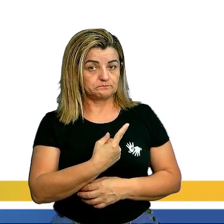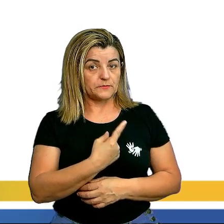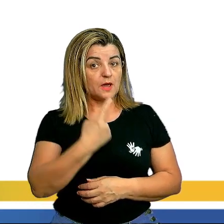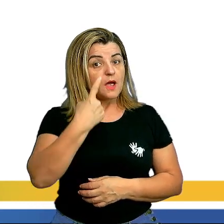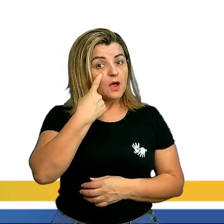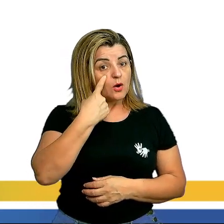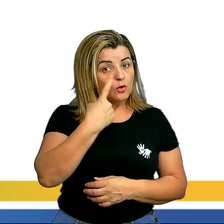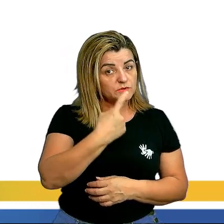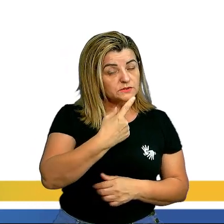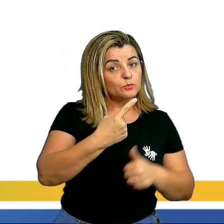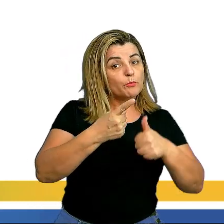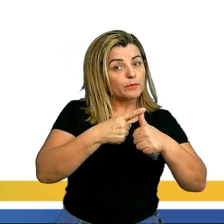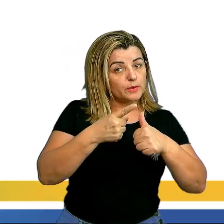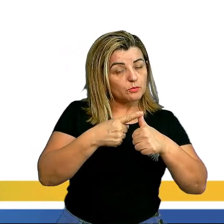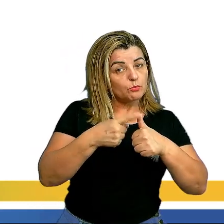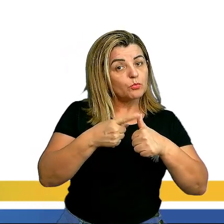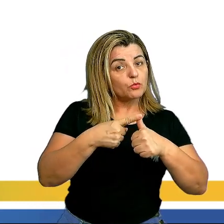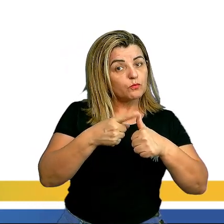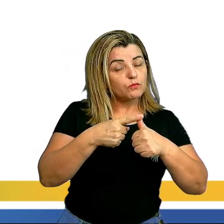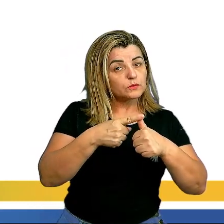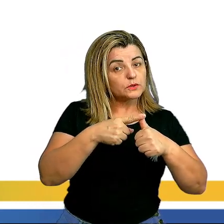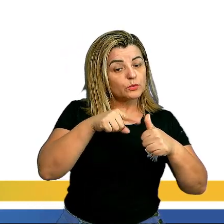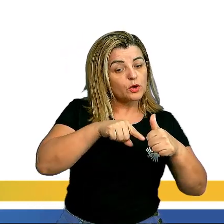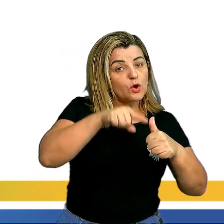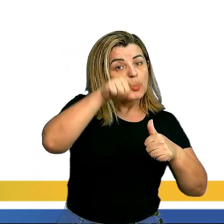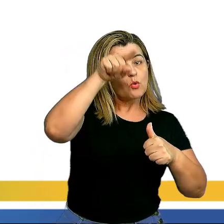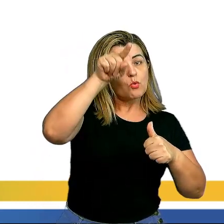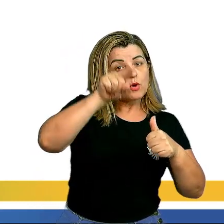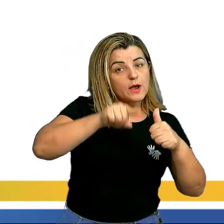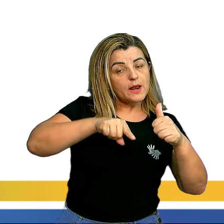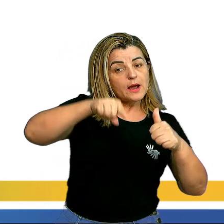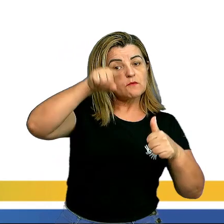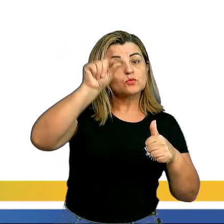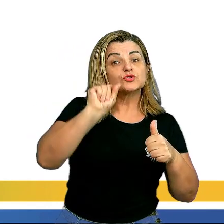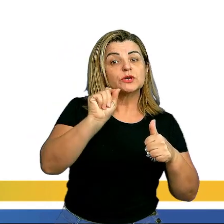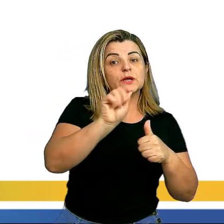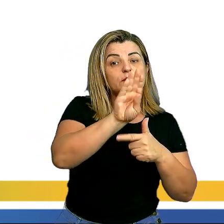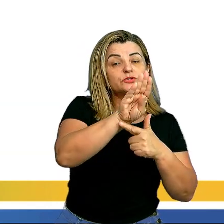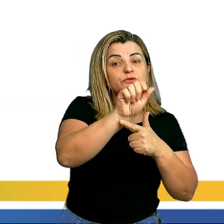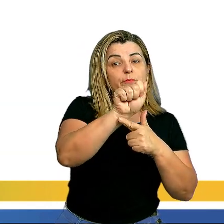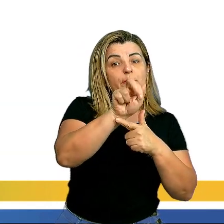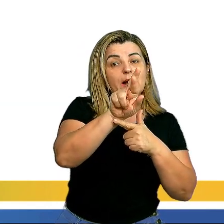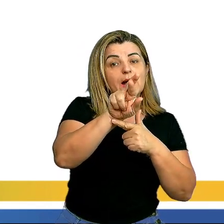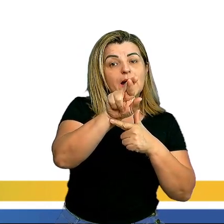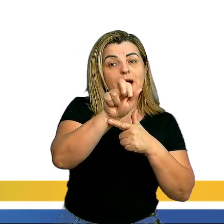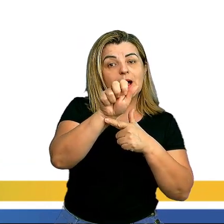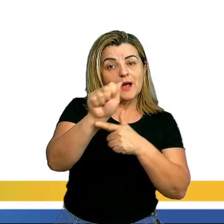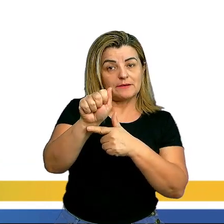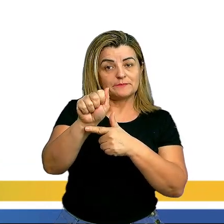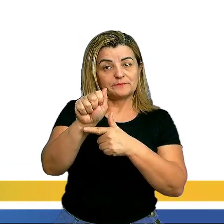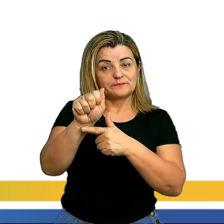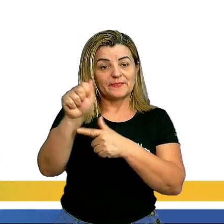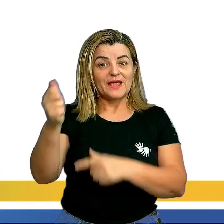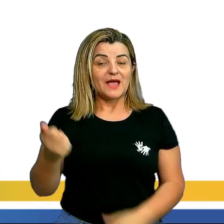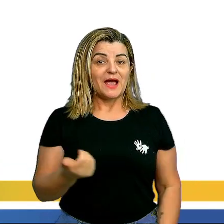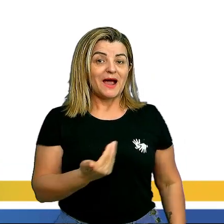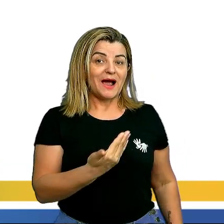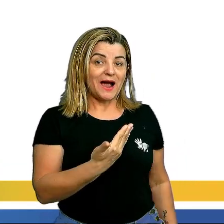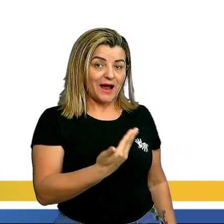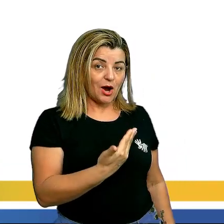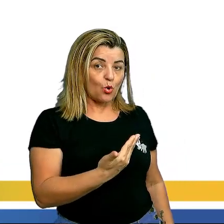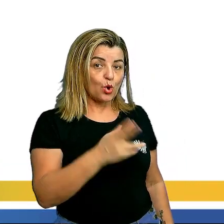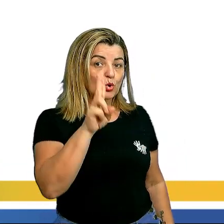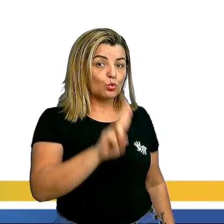Observe que no primeiro momento a gente viu o gráfico de barra, certo? Mas vamos colocar esse gráfico de barra aí no gráfico de